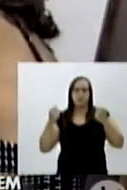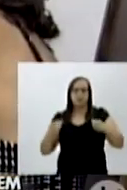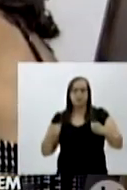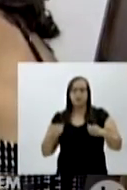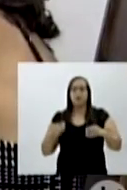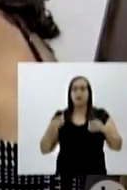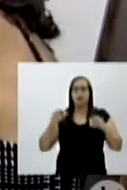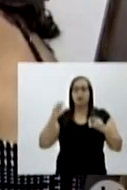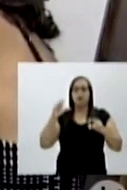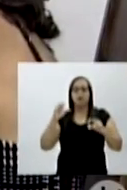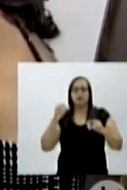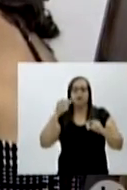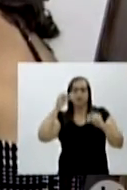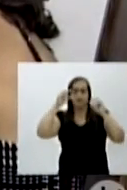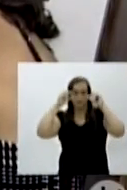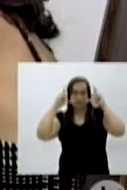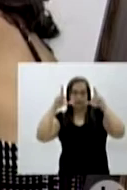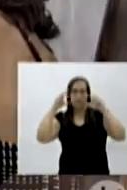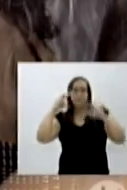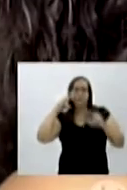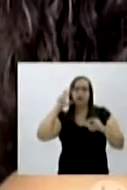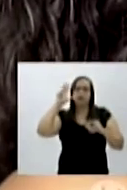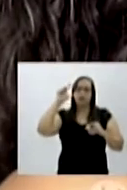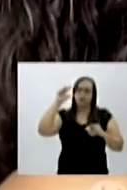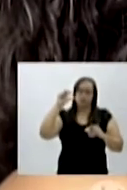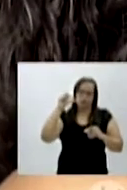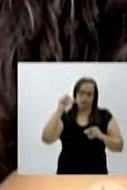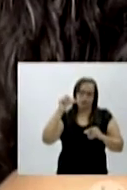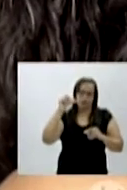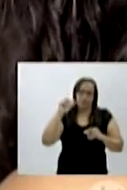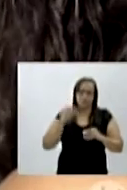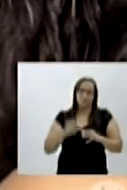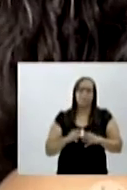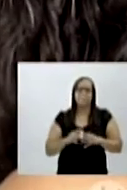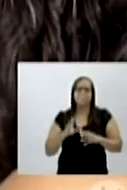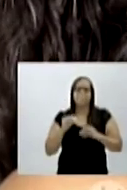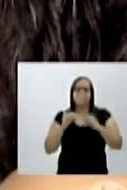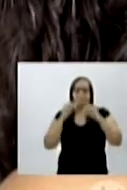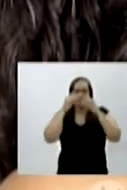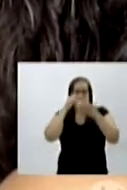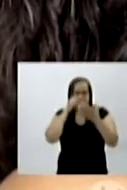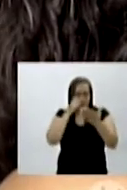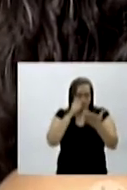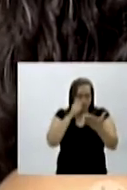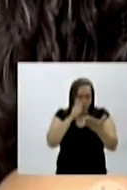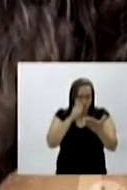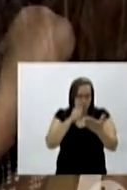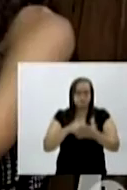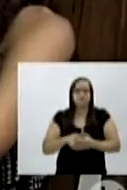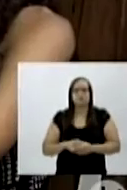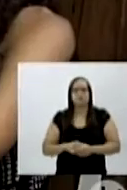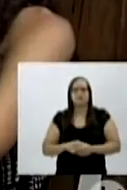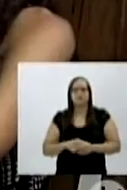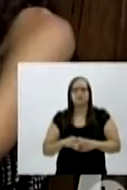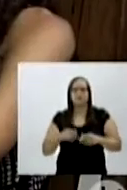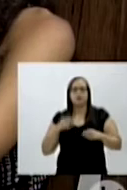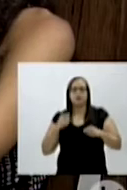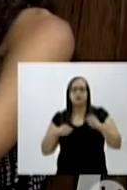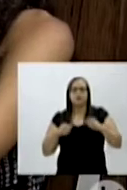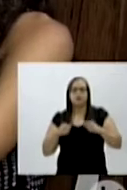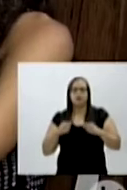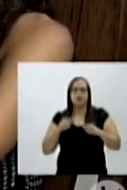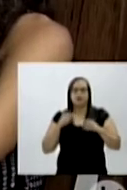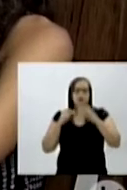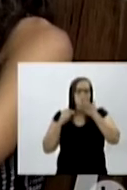jovem consegue enxergar, mesmo que de maneira limitada e com o auxílio de lupas. O você está conseguindo